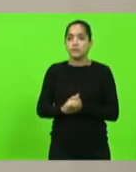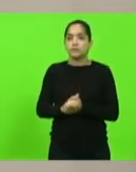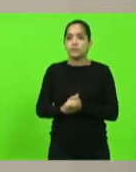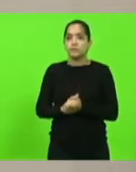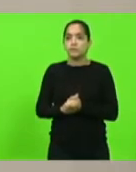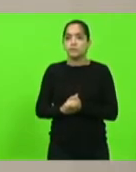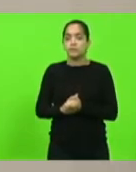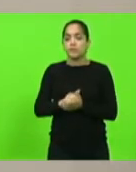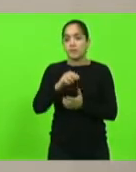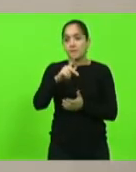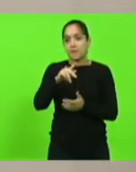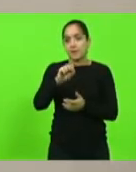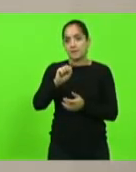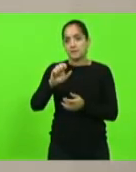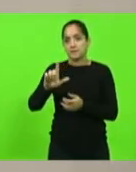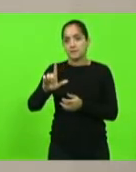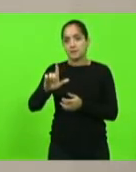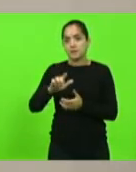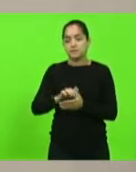PSL,